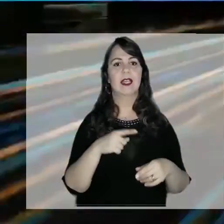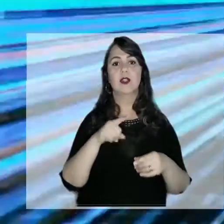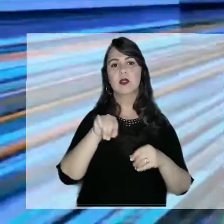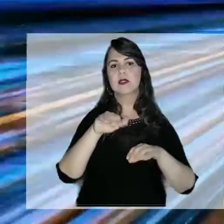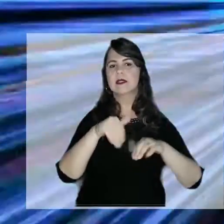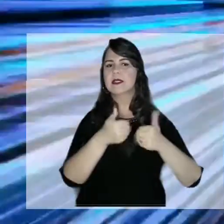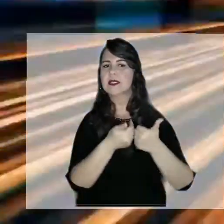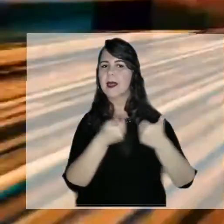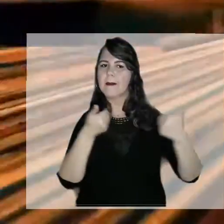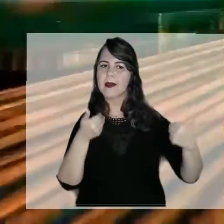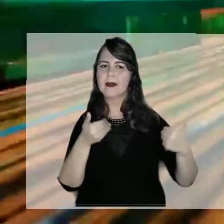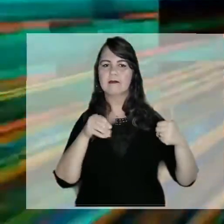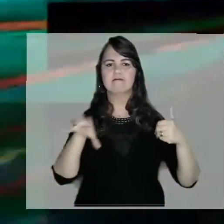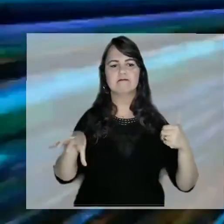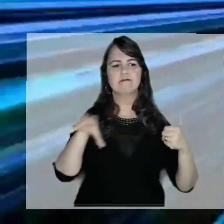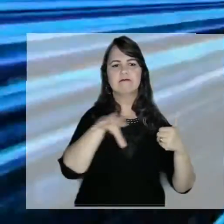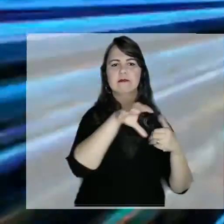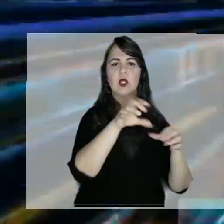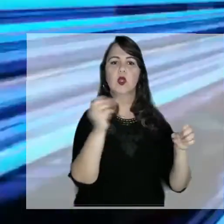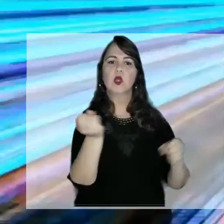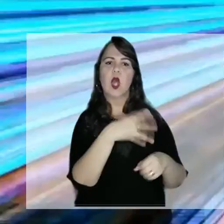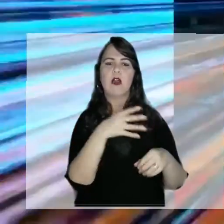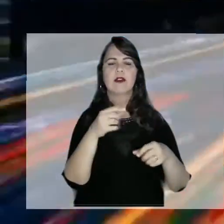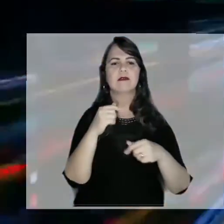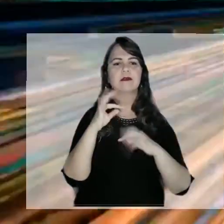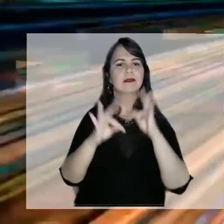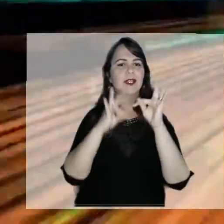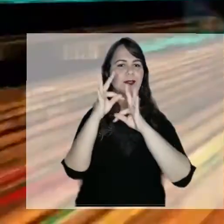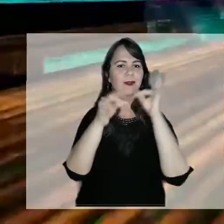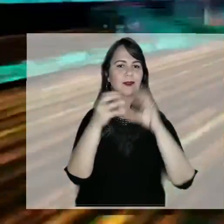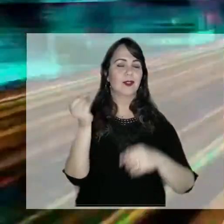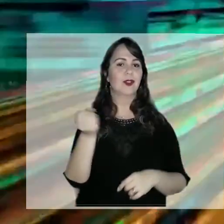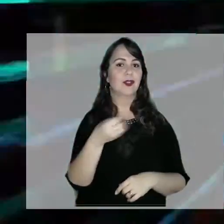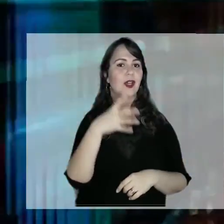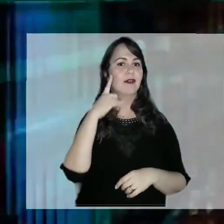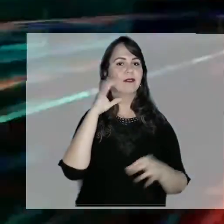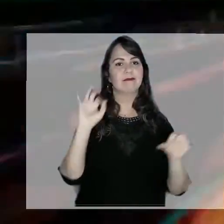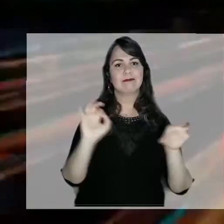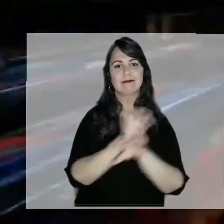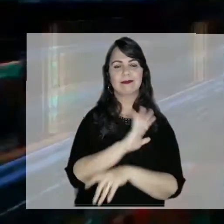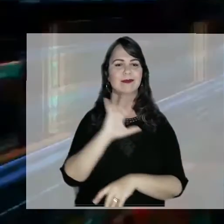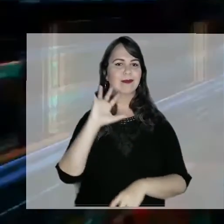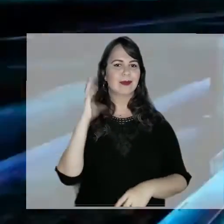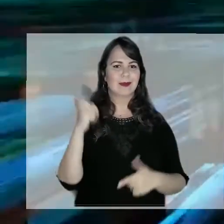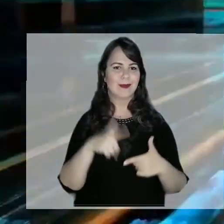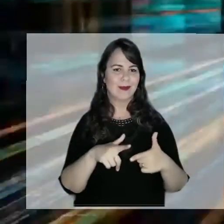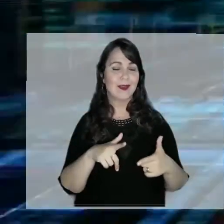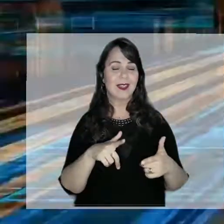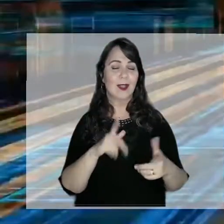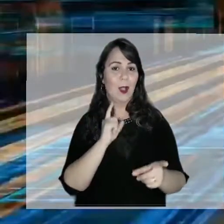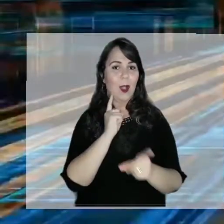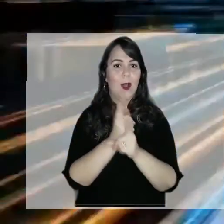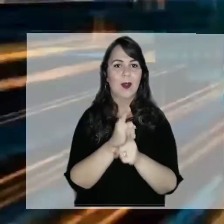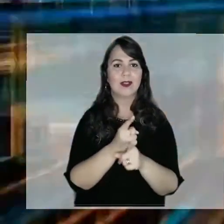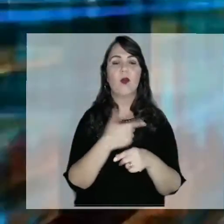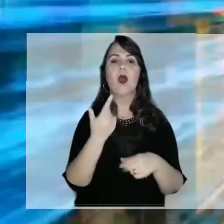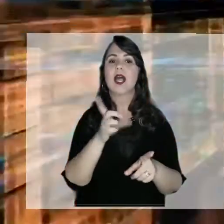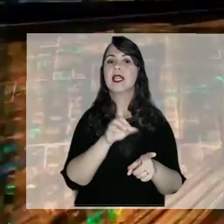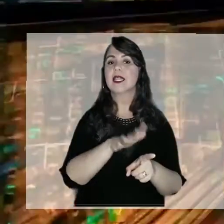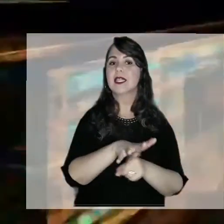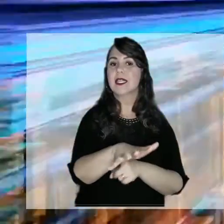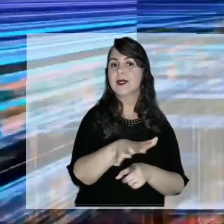Espaços para o design de novas soluções. Centro de inteligência para identificar e tratar demandas